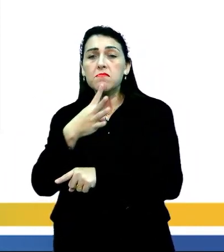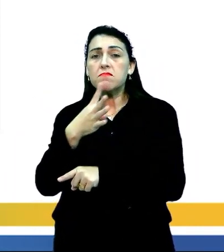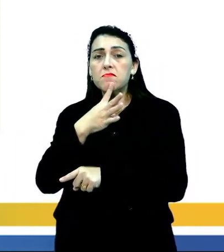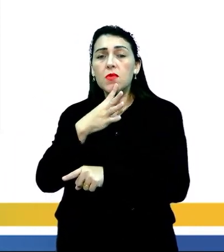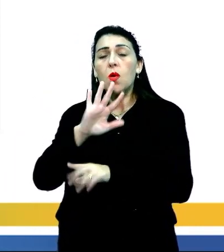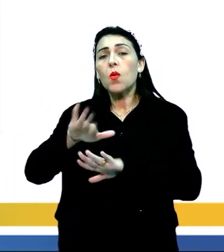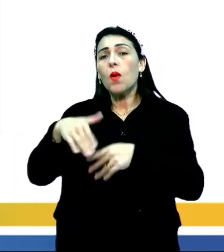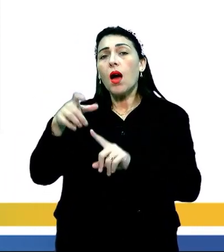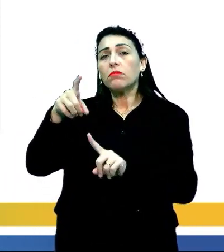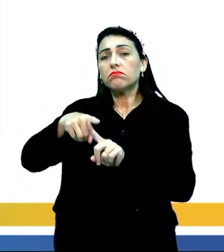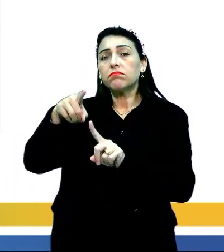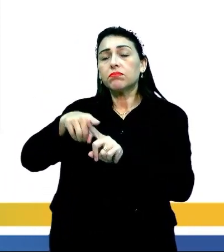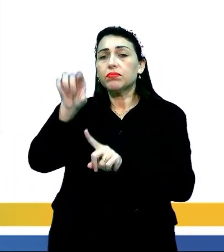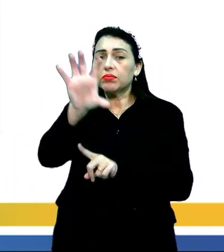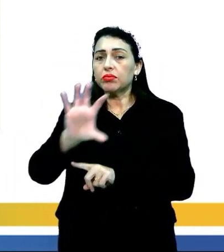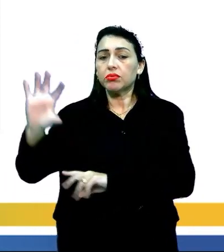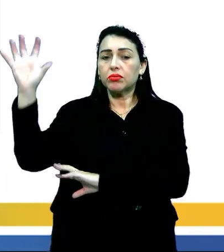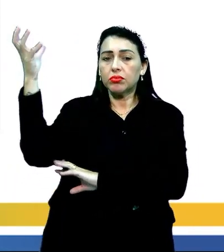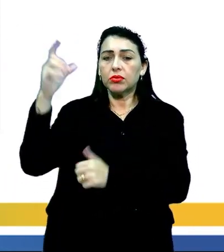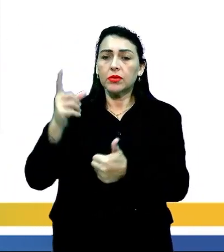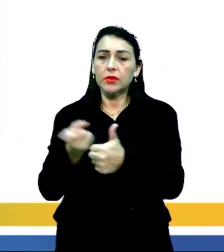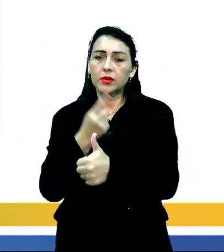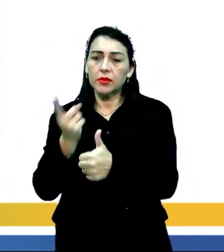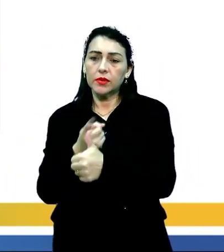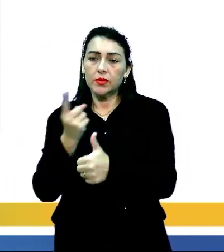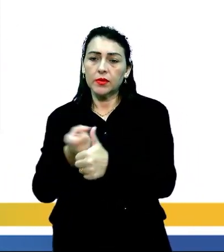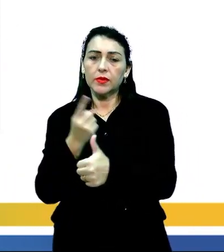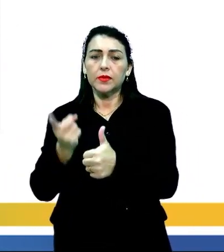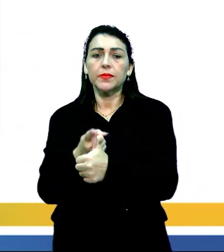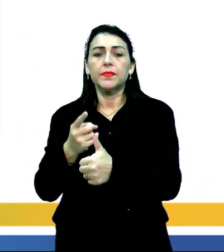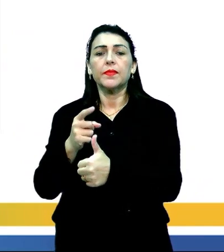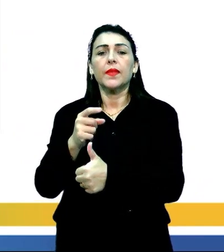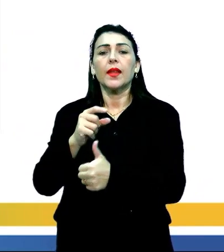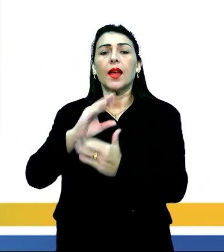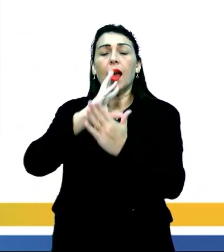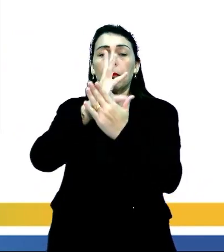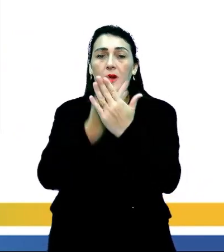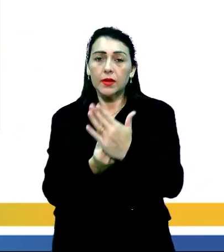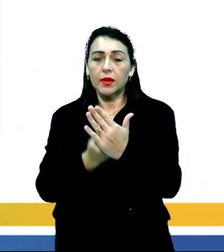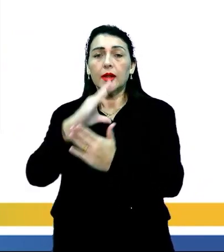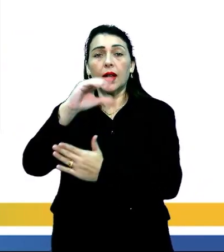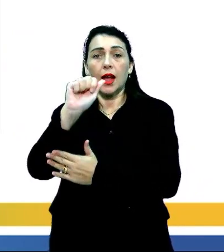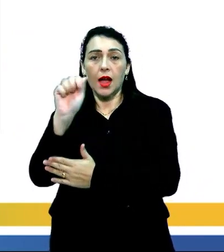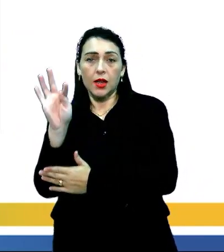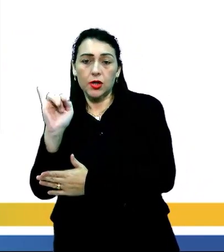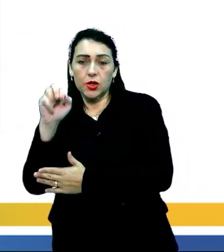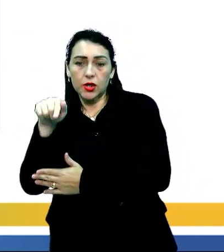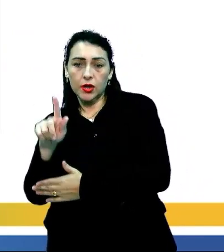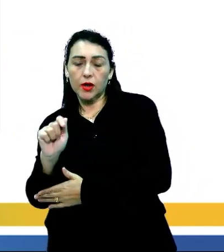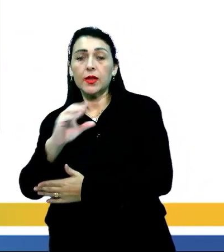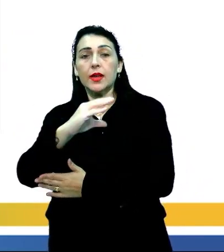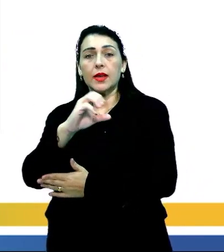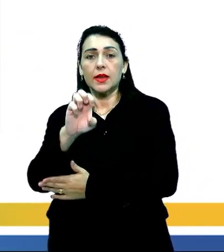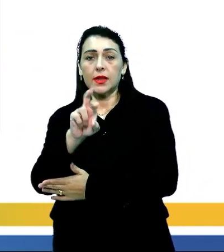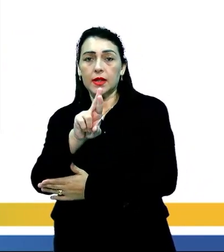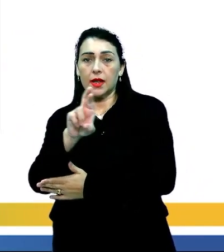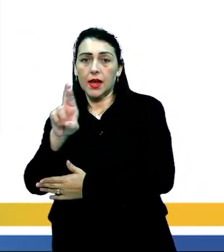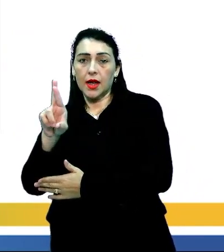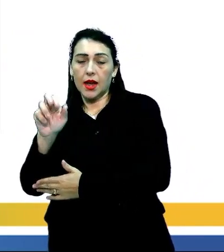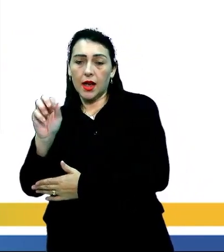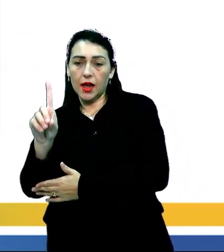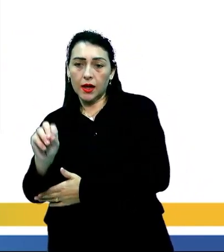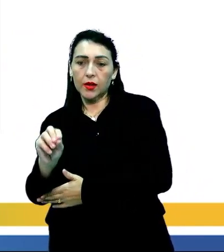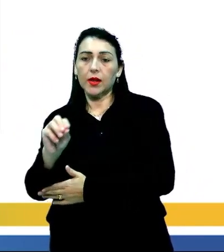morfoclimáticos? Nós temos primeiro o domínio amazônico, domínio da caatinga, domínio do cerrado,